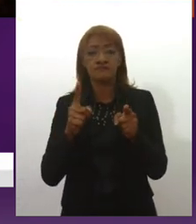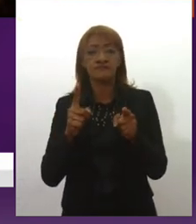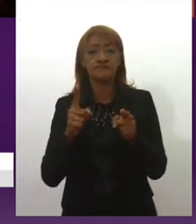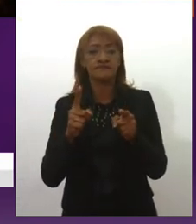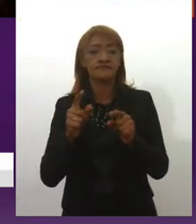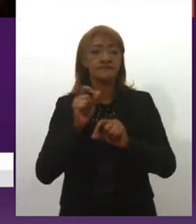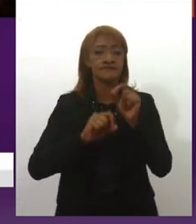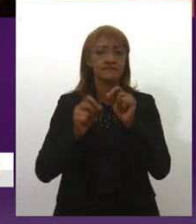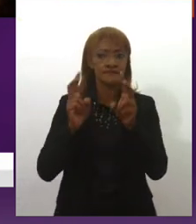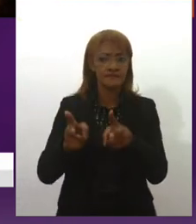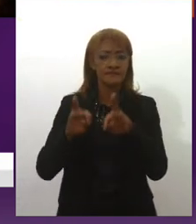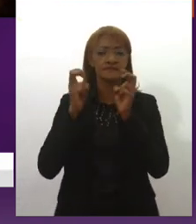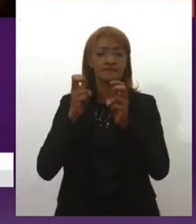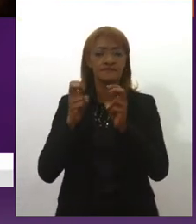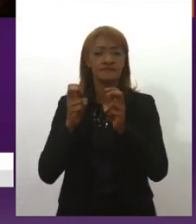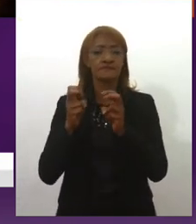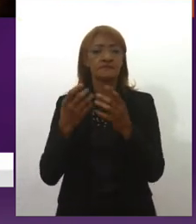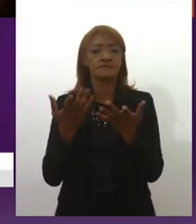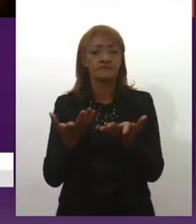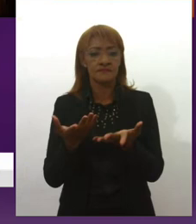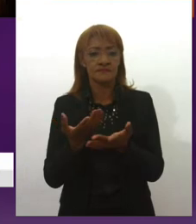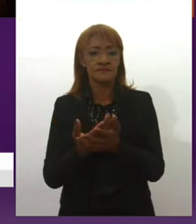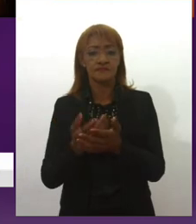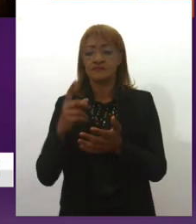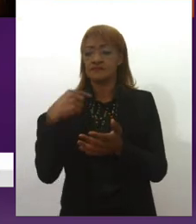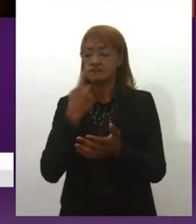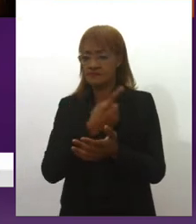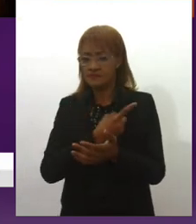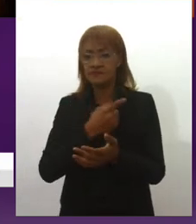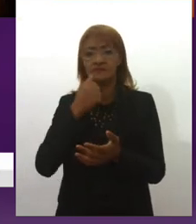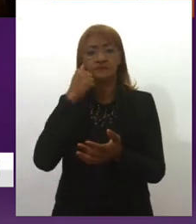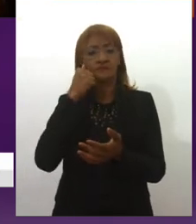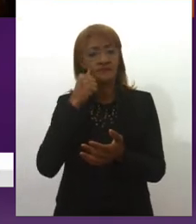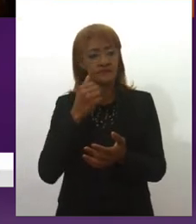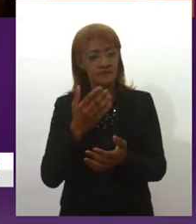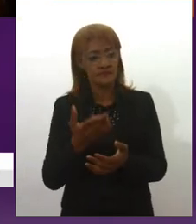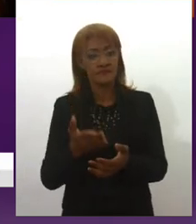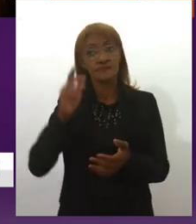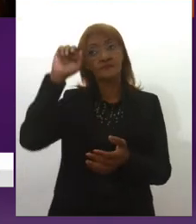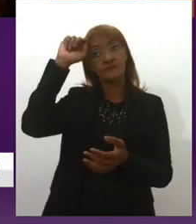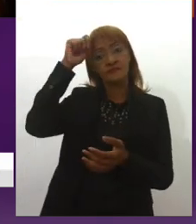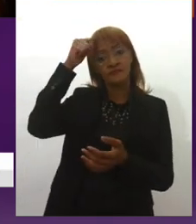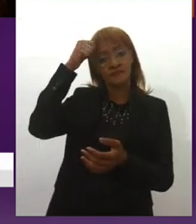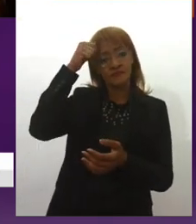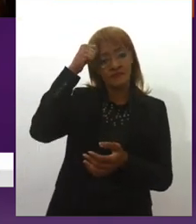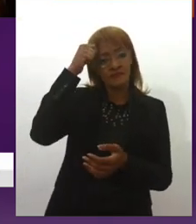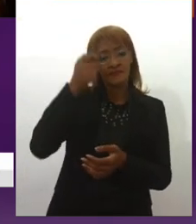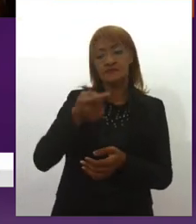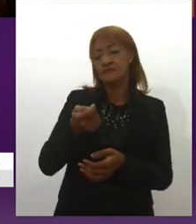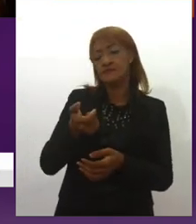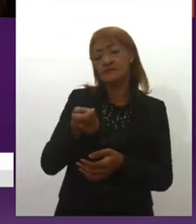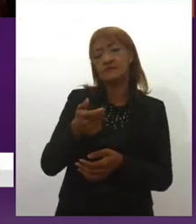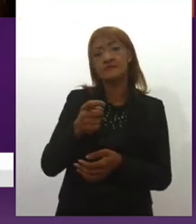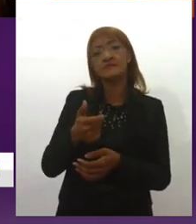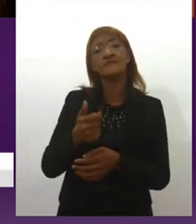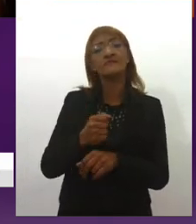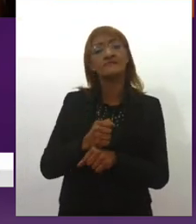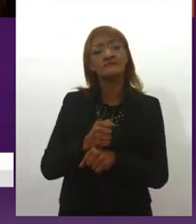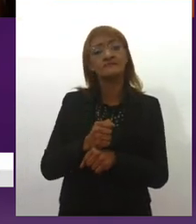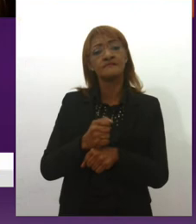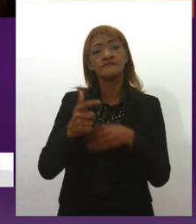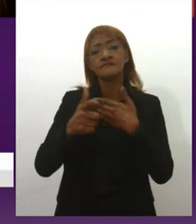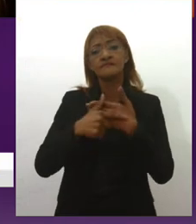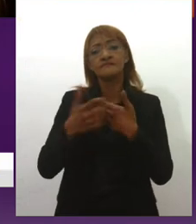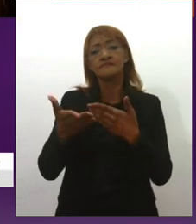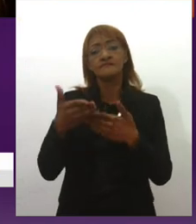aí você percebe, né, o quanto nós mulheres, e mesmo assim, mulheres negras, nós somos muito poucas nesses espaços, eu sei que isso